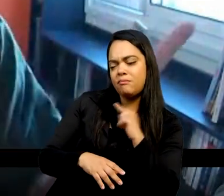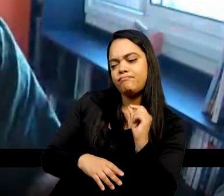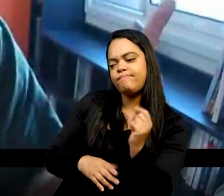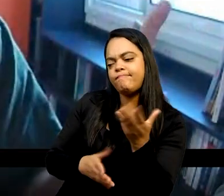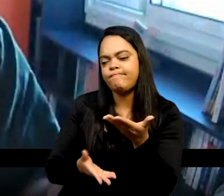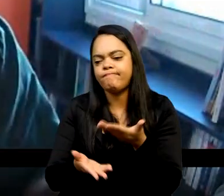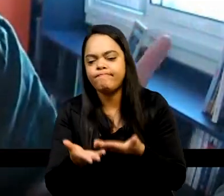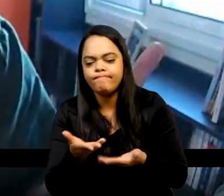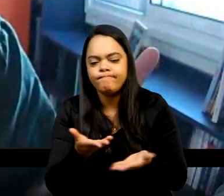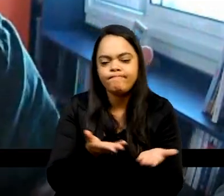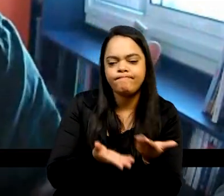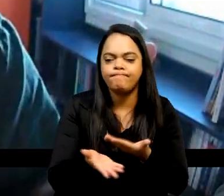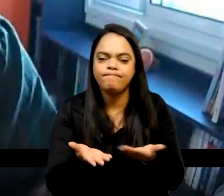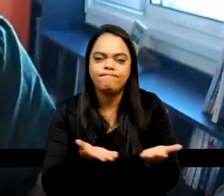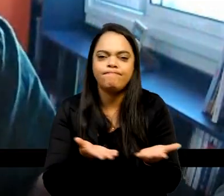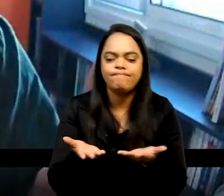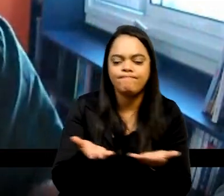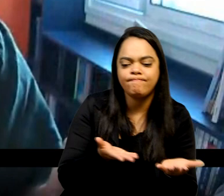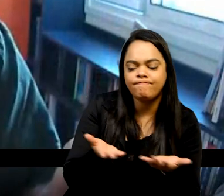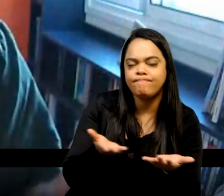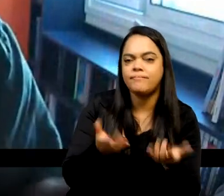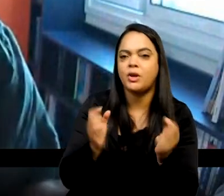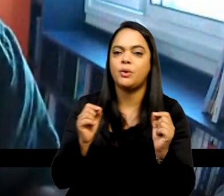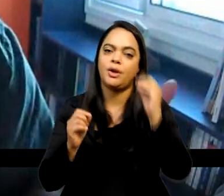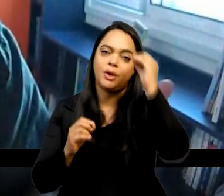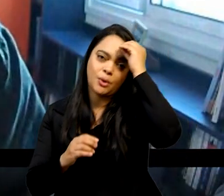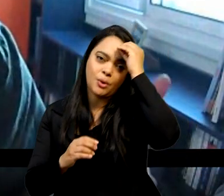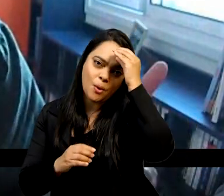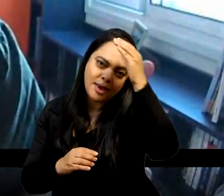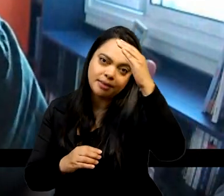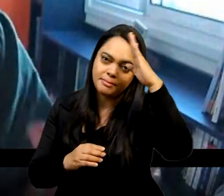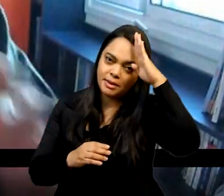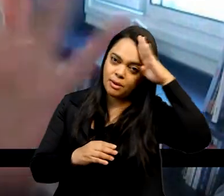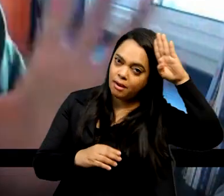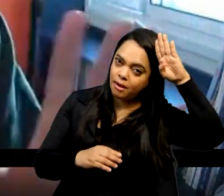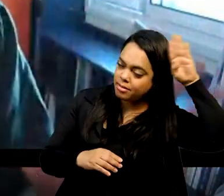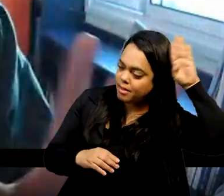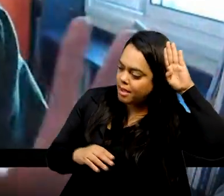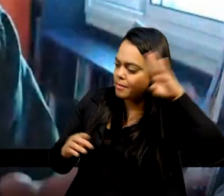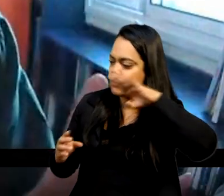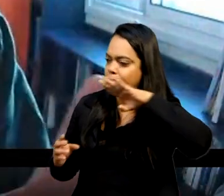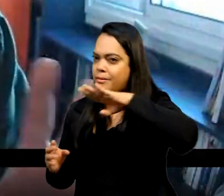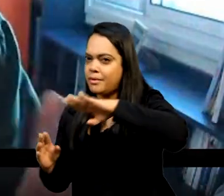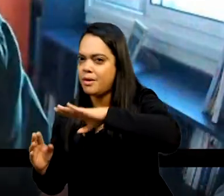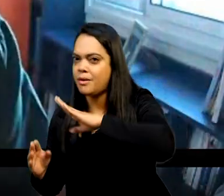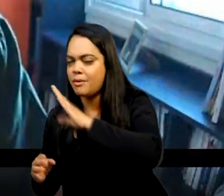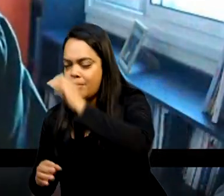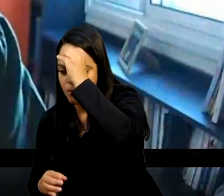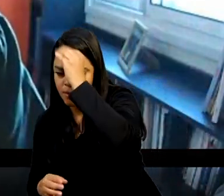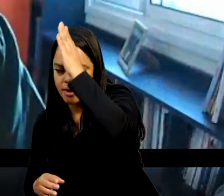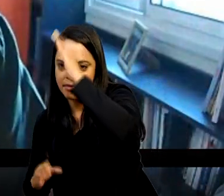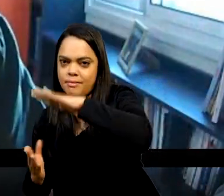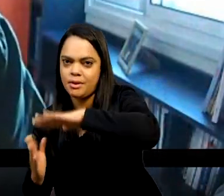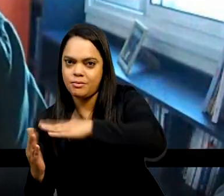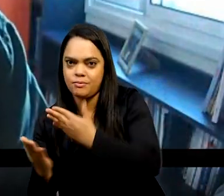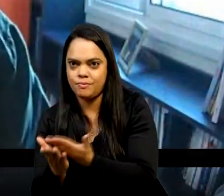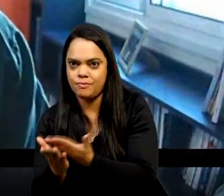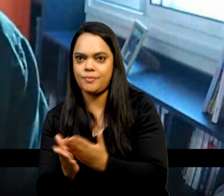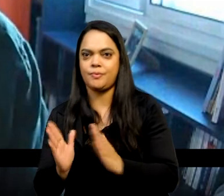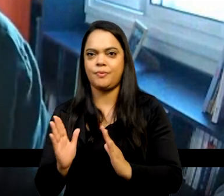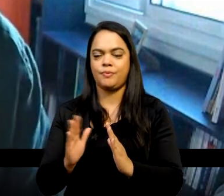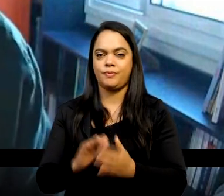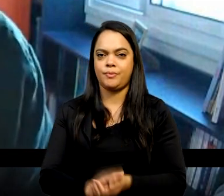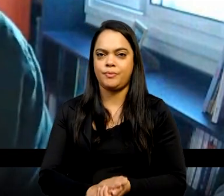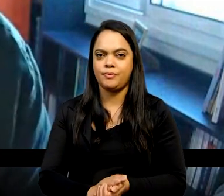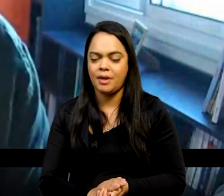de conhecimentos entre academia e o mundo escolar. Uma hora isso bate no livro didático, só que talvez não